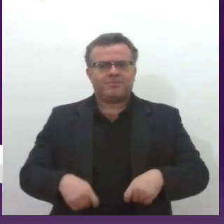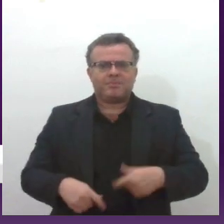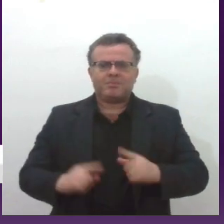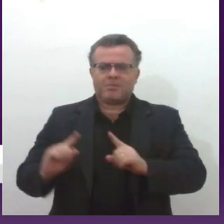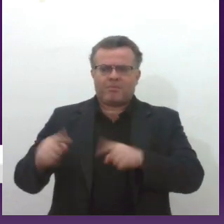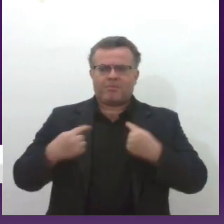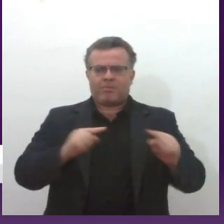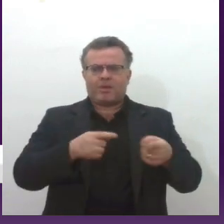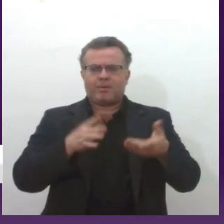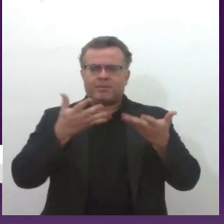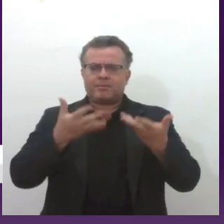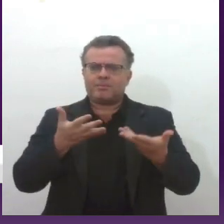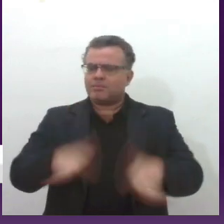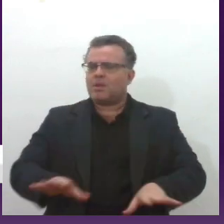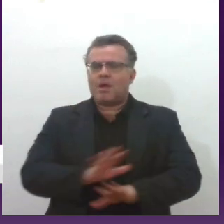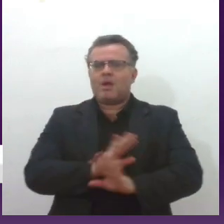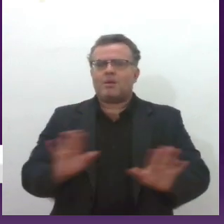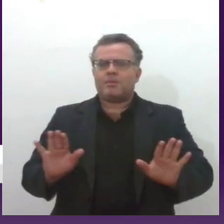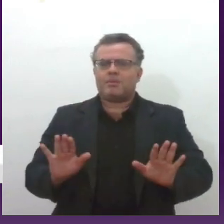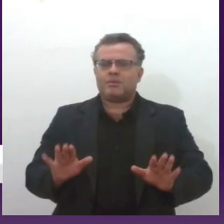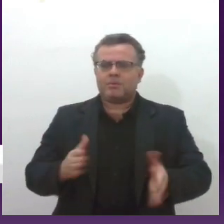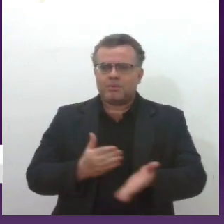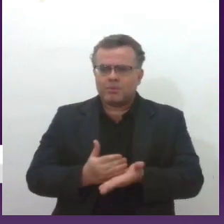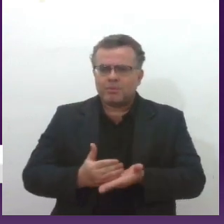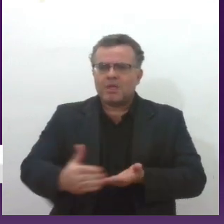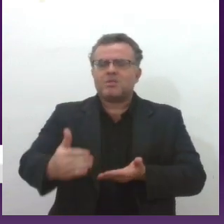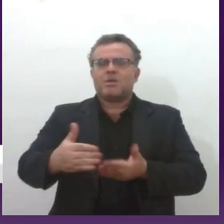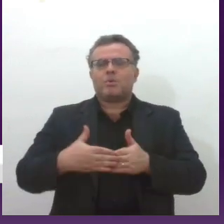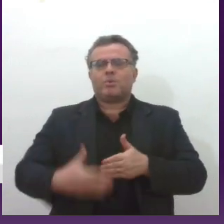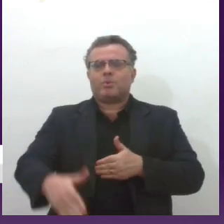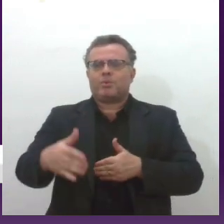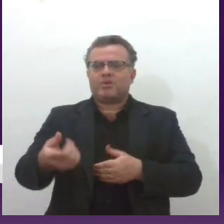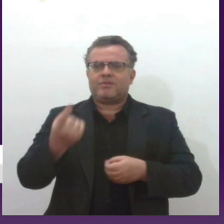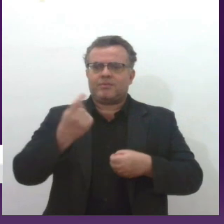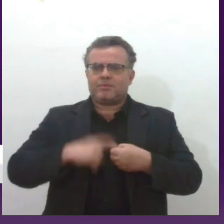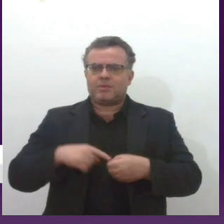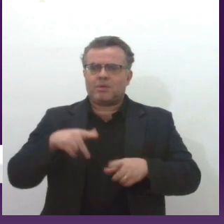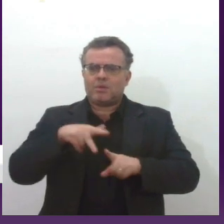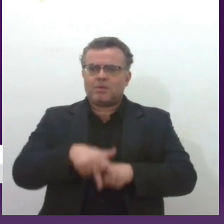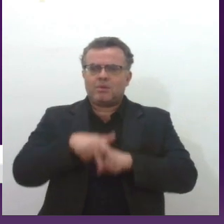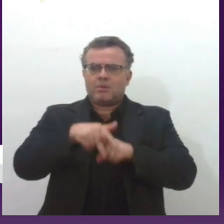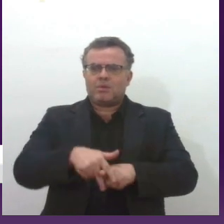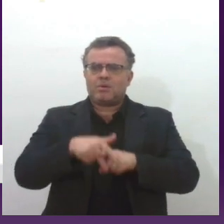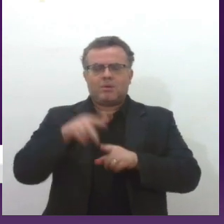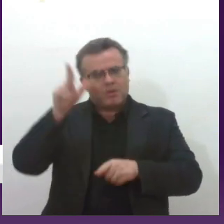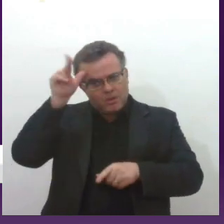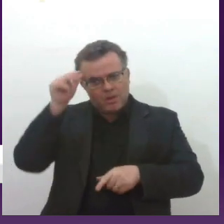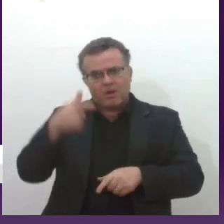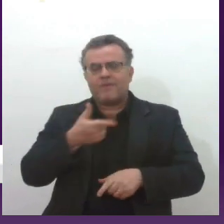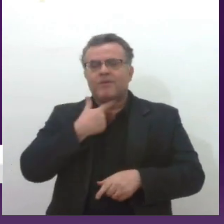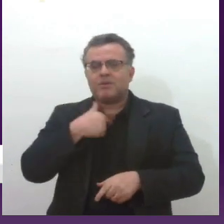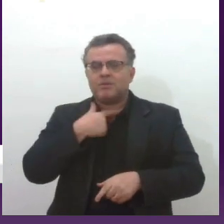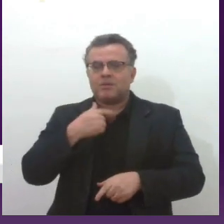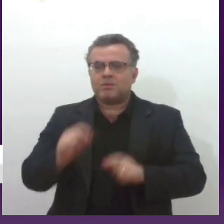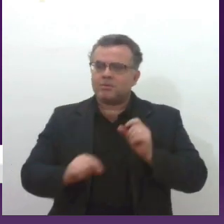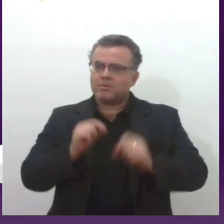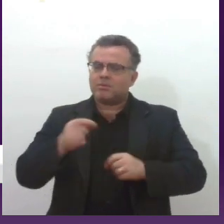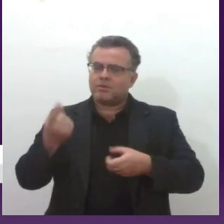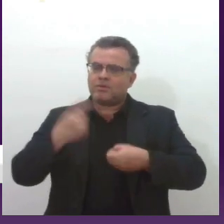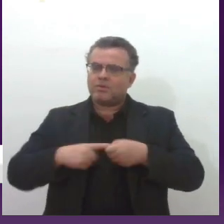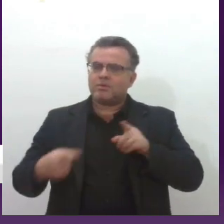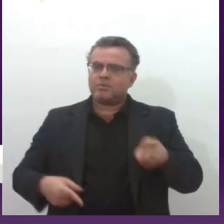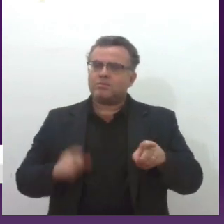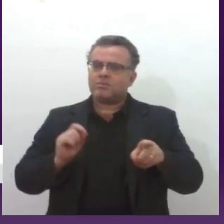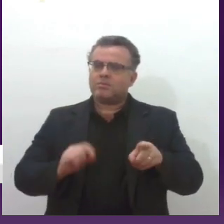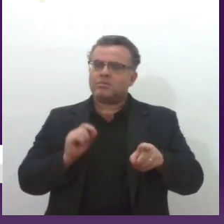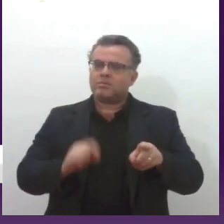fazer isso comigo, então a partir daquele momento, sim, eu nunca mais voltei para a cavalaria, eu tinha vontade de voltar para lá, nunca mais voltei para a cavalaria, mas